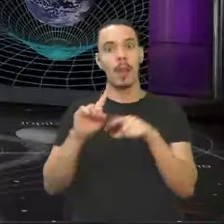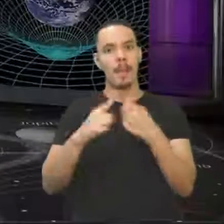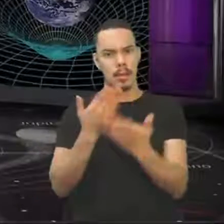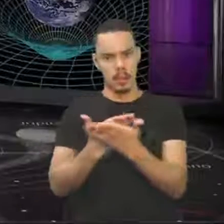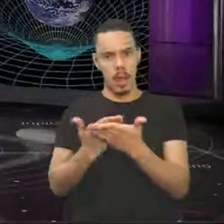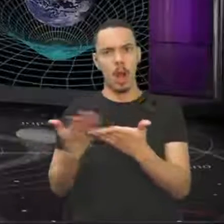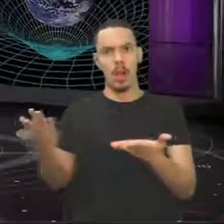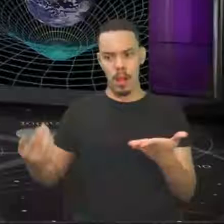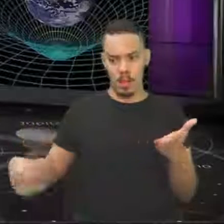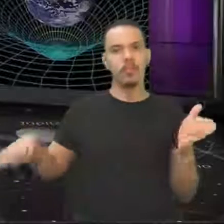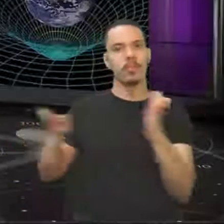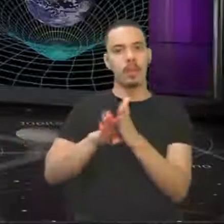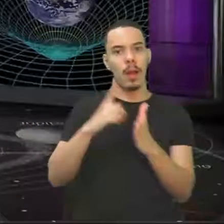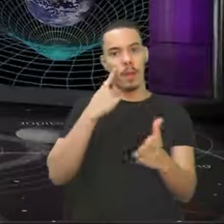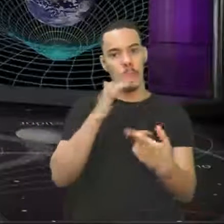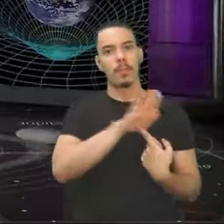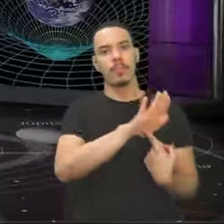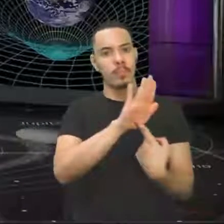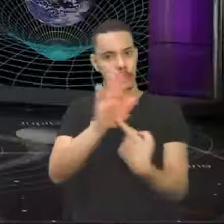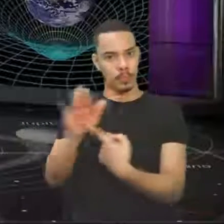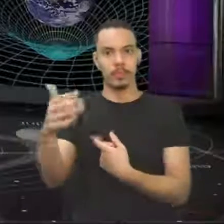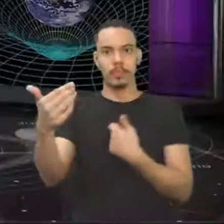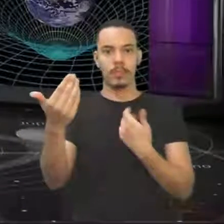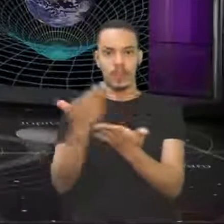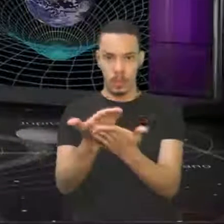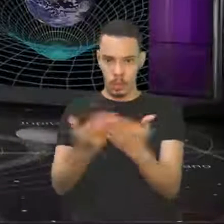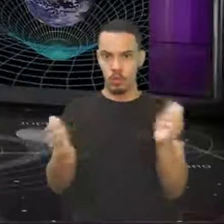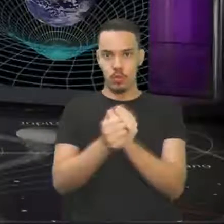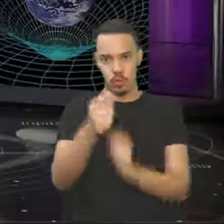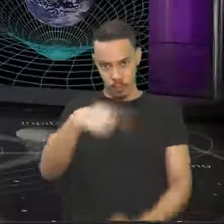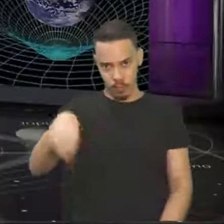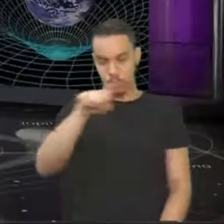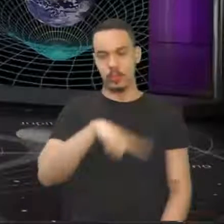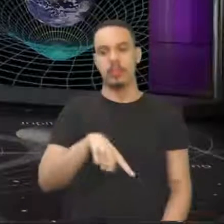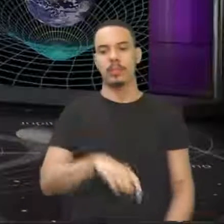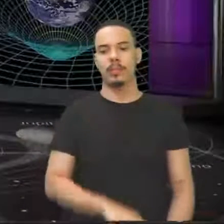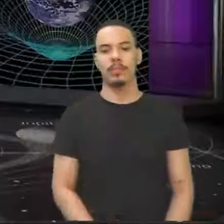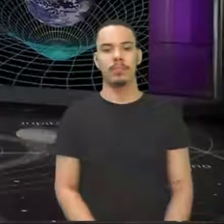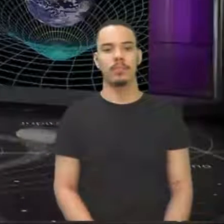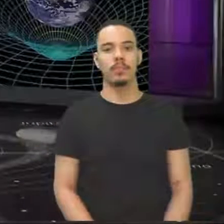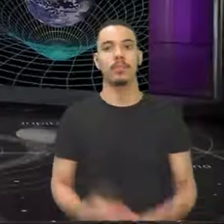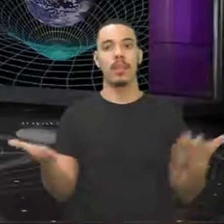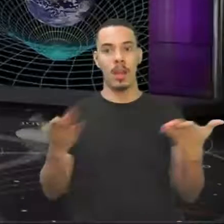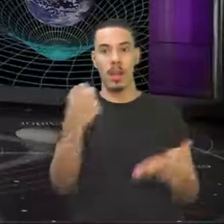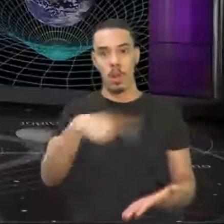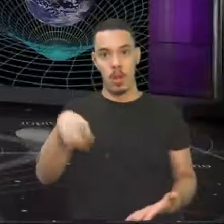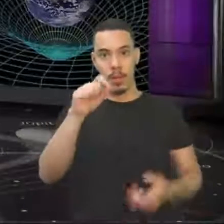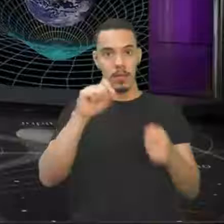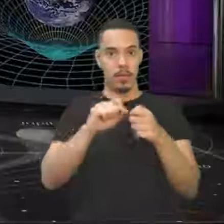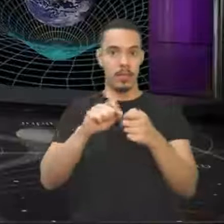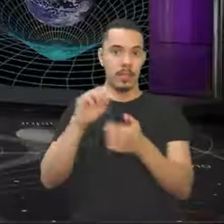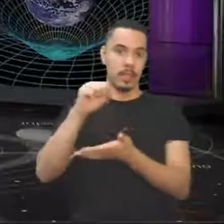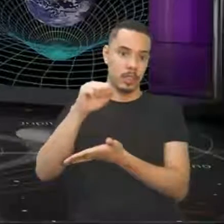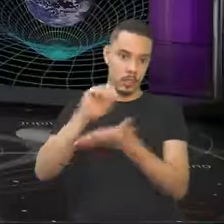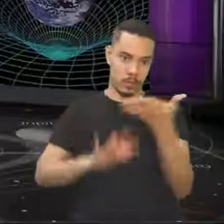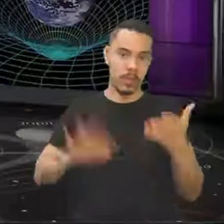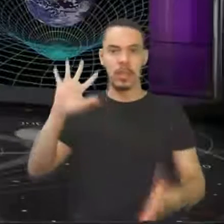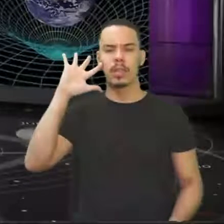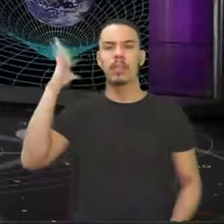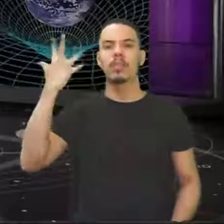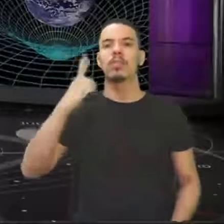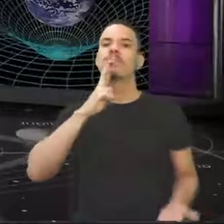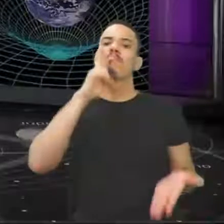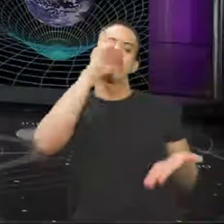chegando, vai trabalhar com vocês. Bom, pessoal, vocês vão lá agora fazer as atividades, resolver os